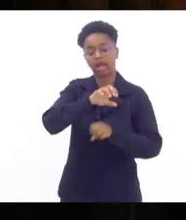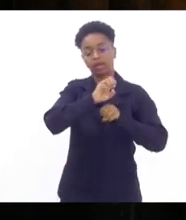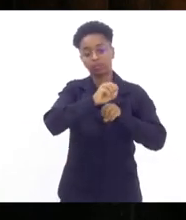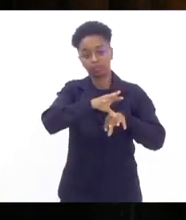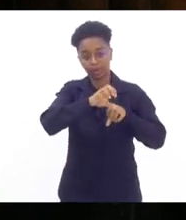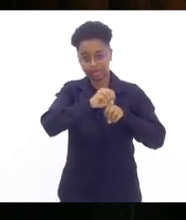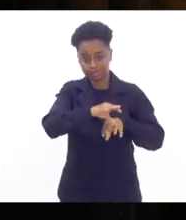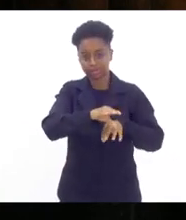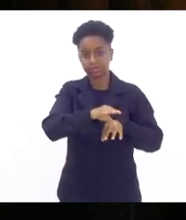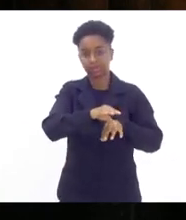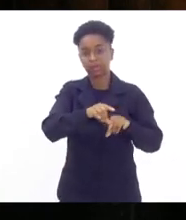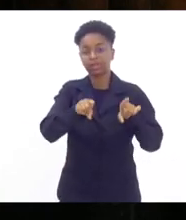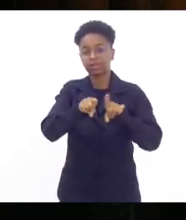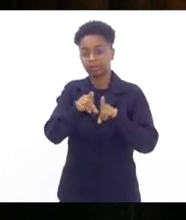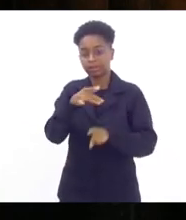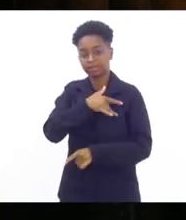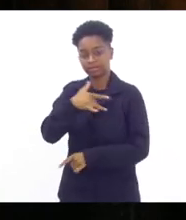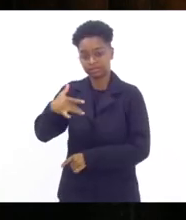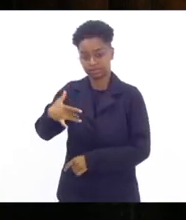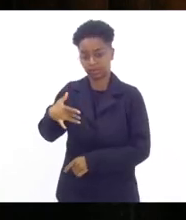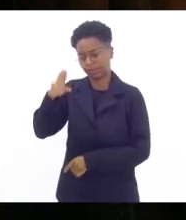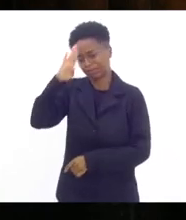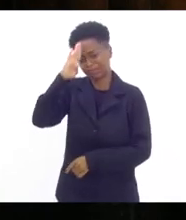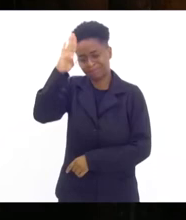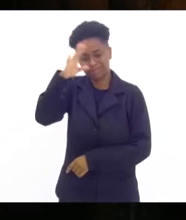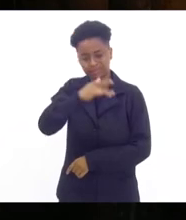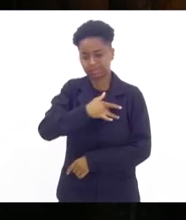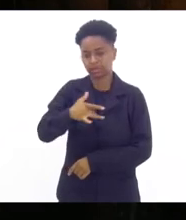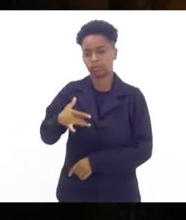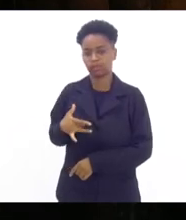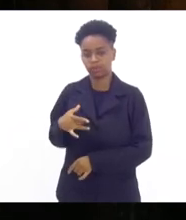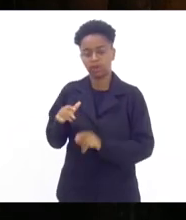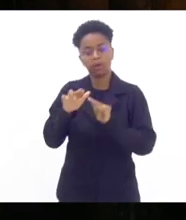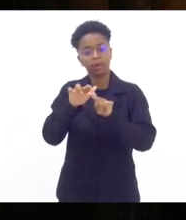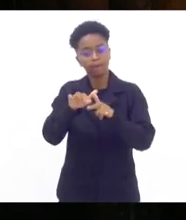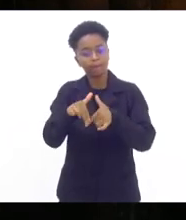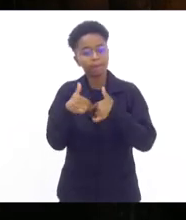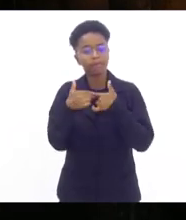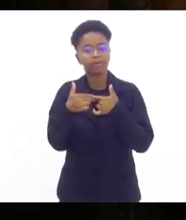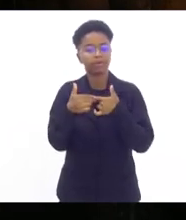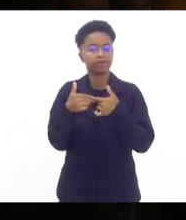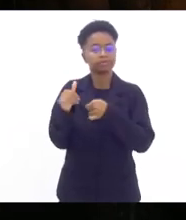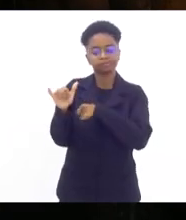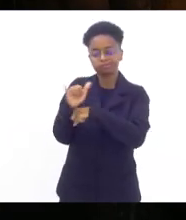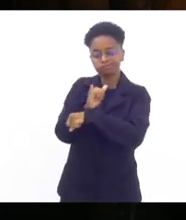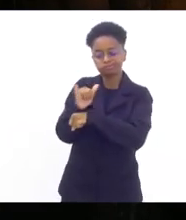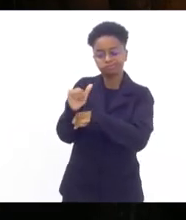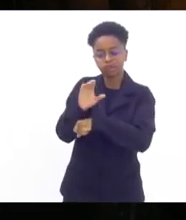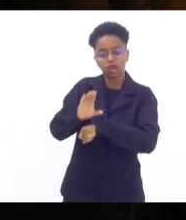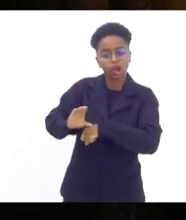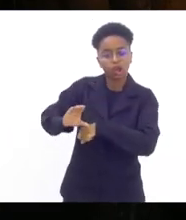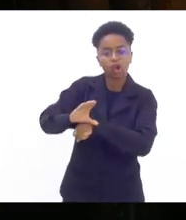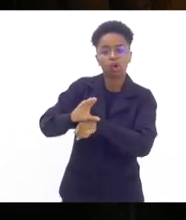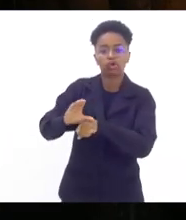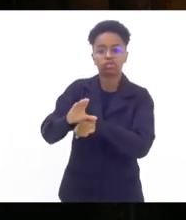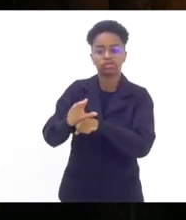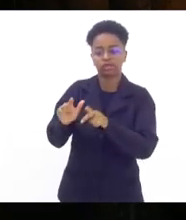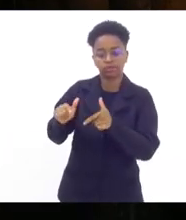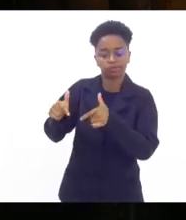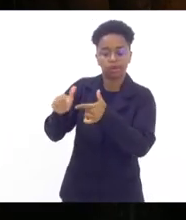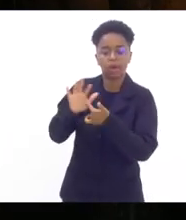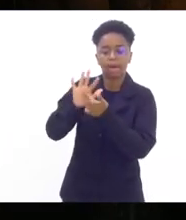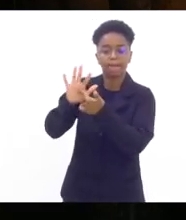e de saúde principalmente por causa dos dispositivos constitucionais que dizem